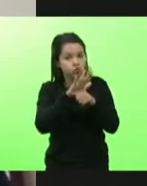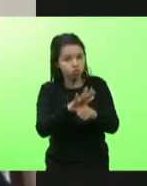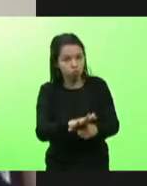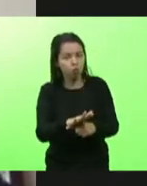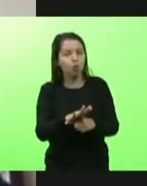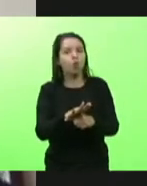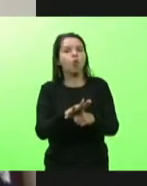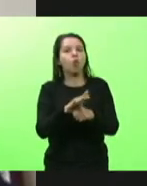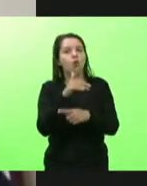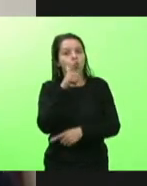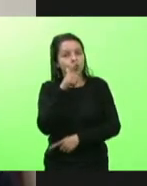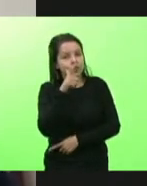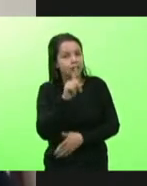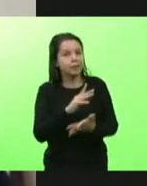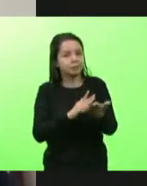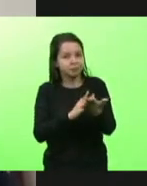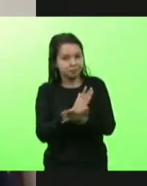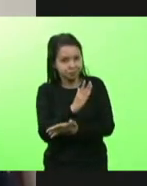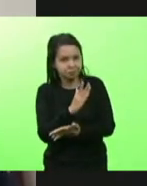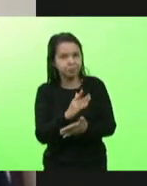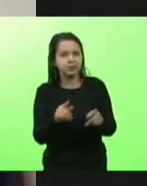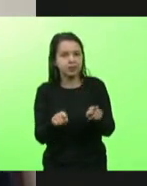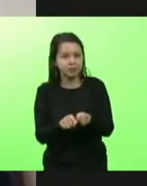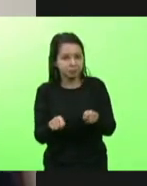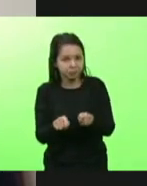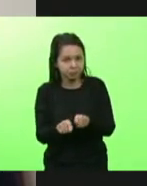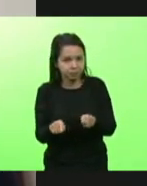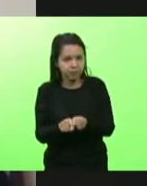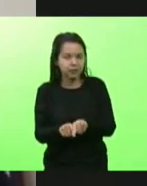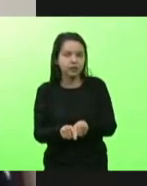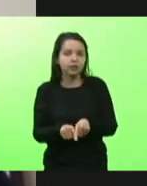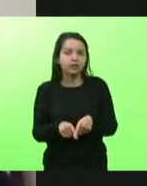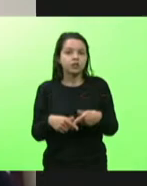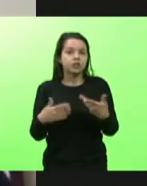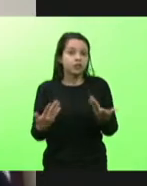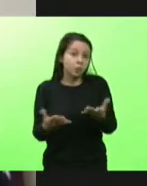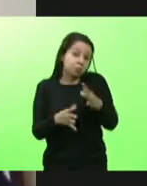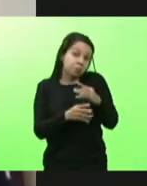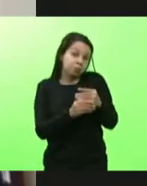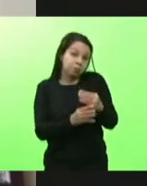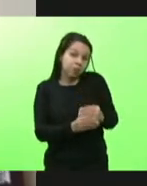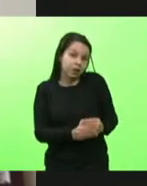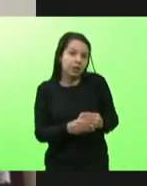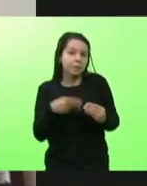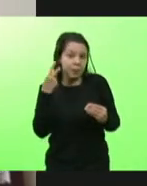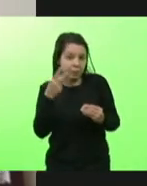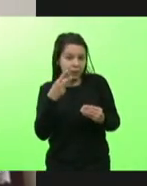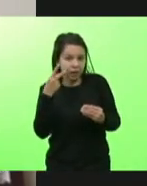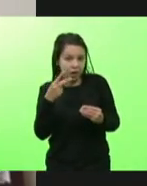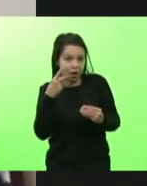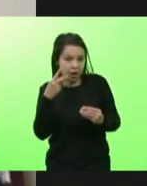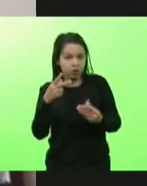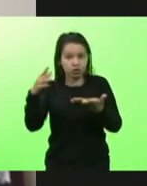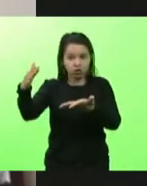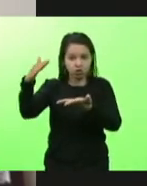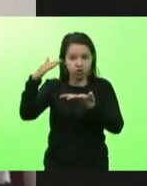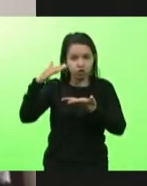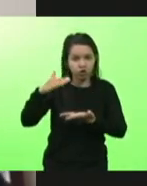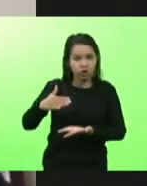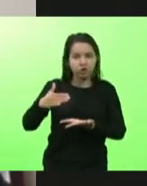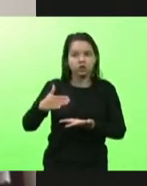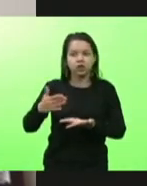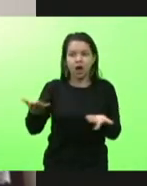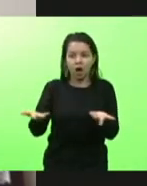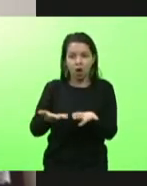se realizasse, e, enfim, as emendas parlamentares começam a chegar para melhorar a vida da nossa gente,